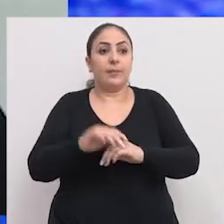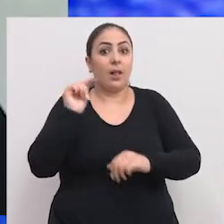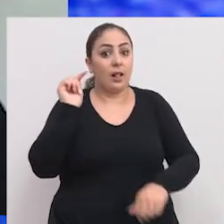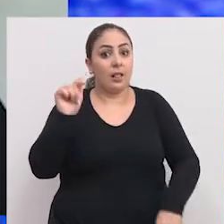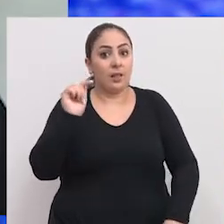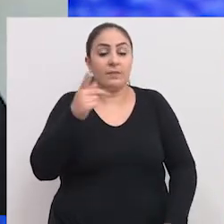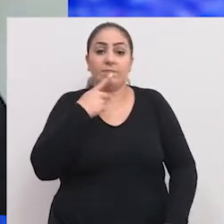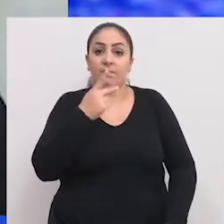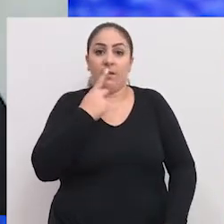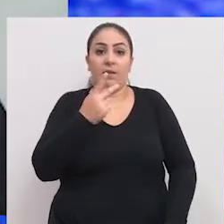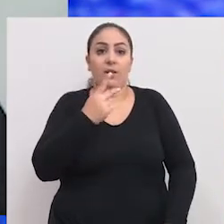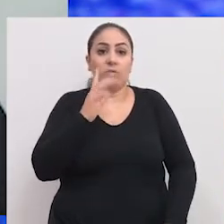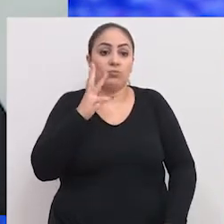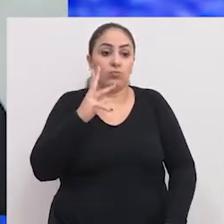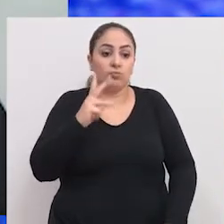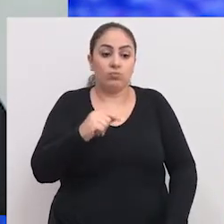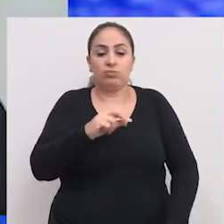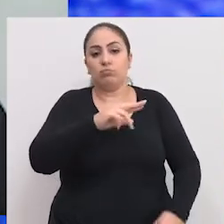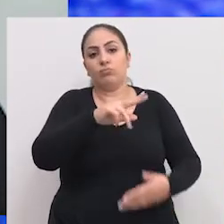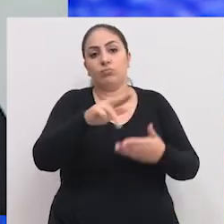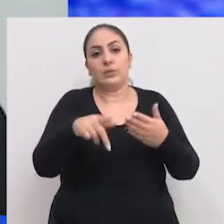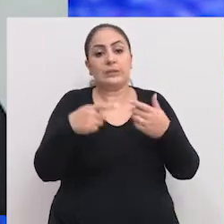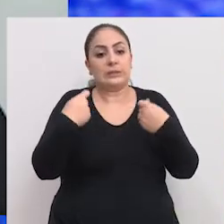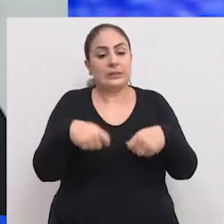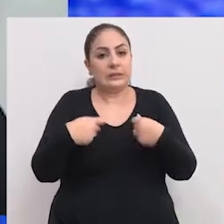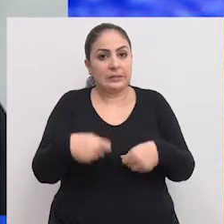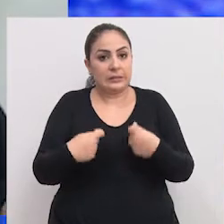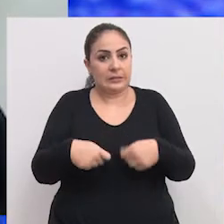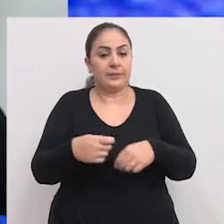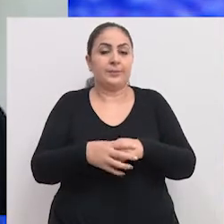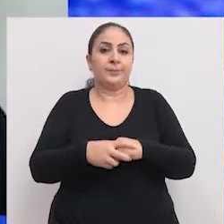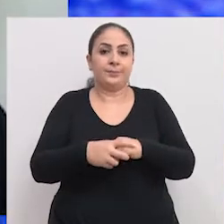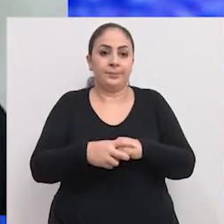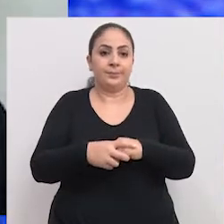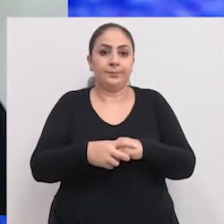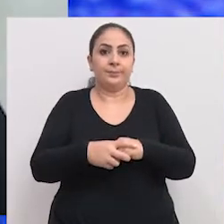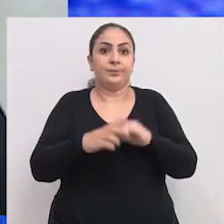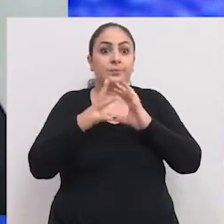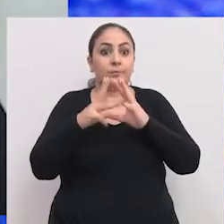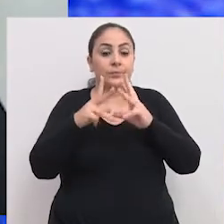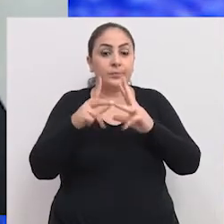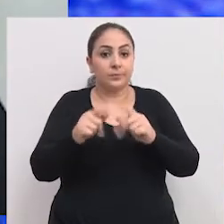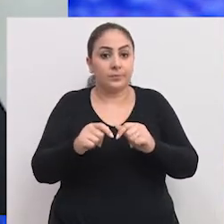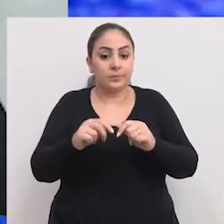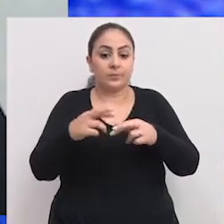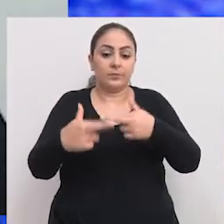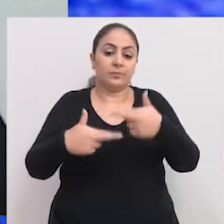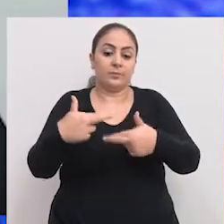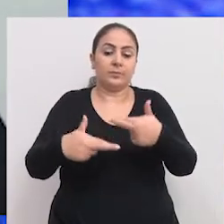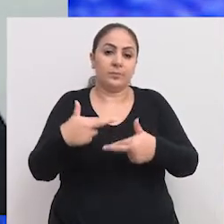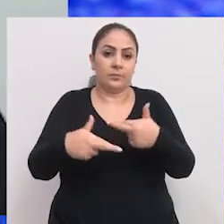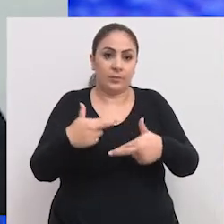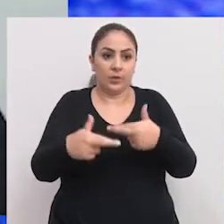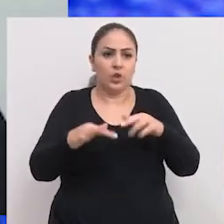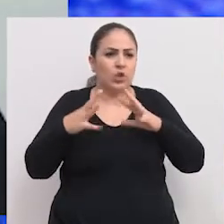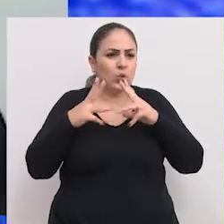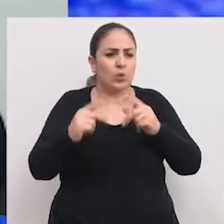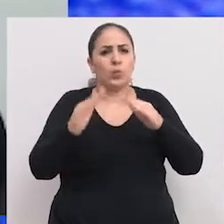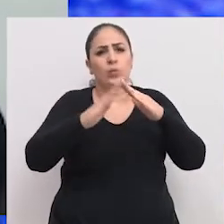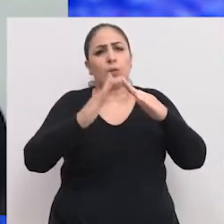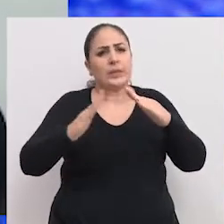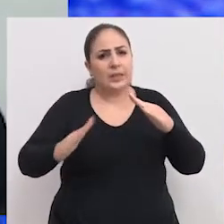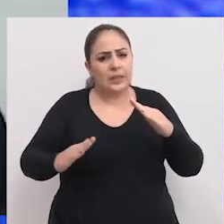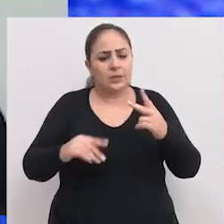onde lá constatamos várias necessidades. Dentre elas, uma reforma